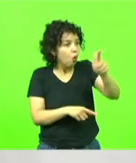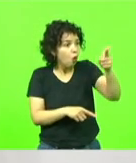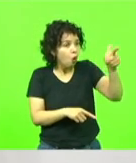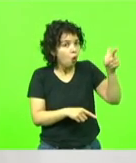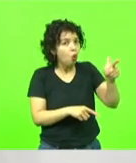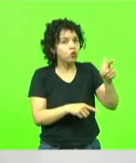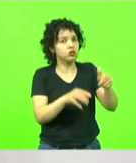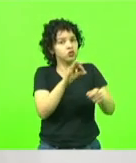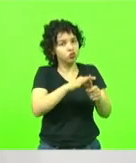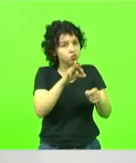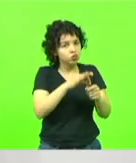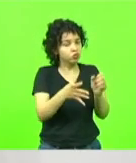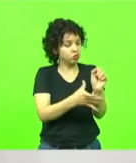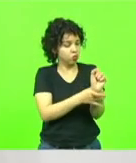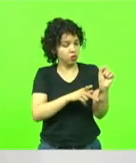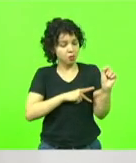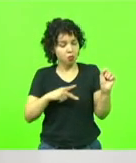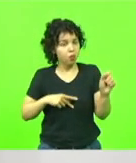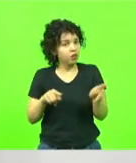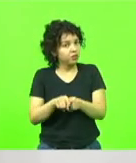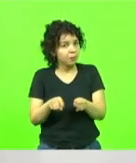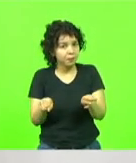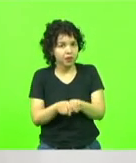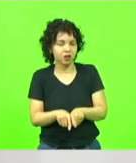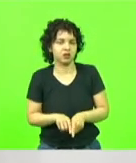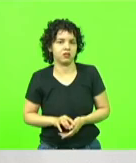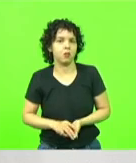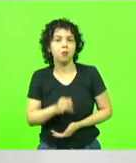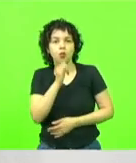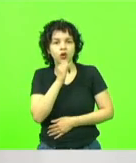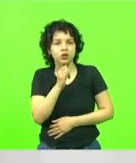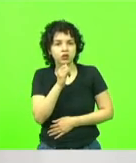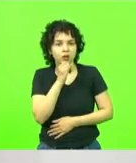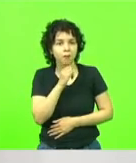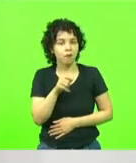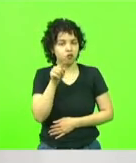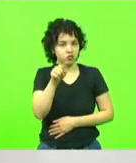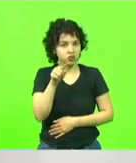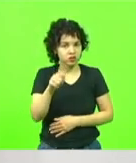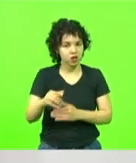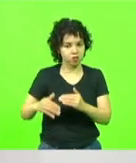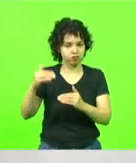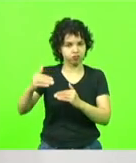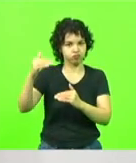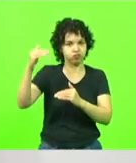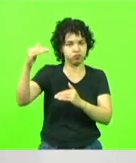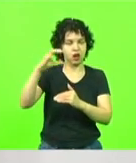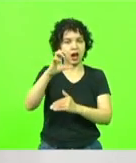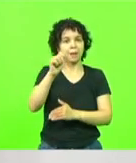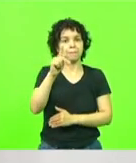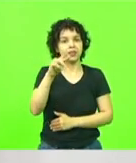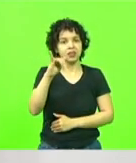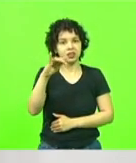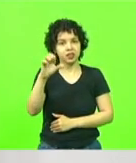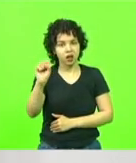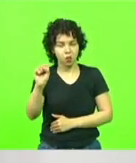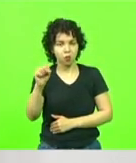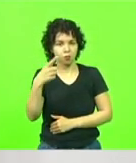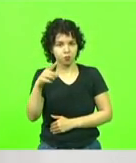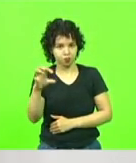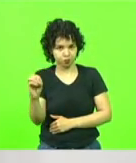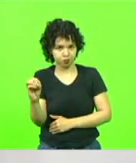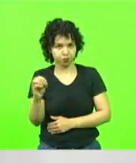segurança pública. Eu dou um exemplo. Para se chegar a capitão, já está na metade da carreira dos